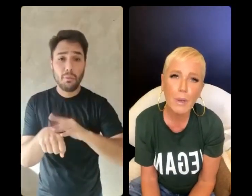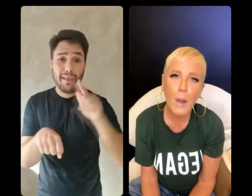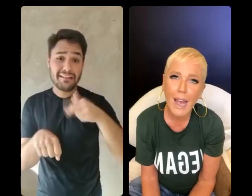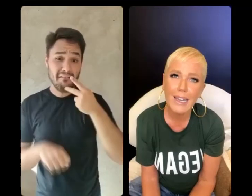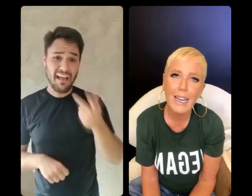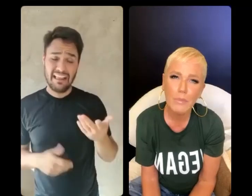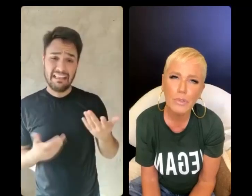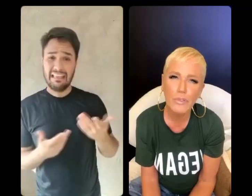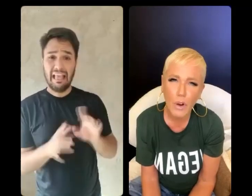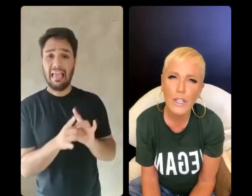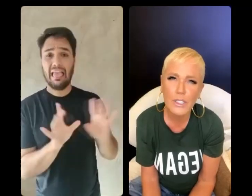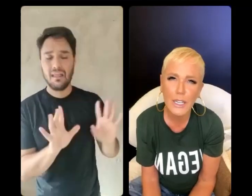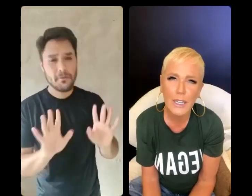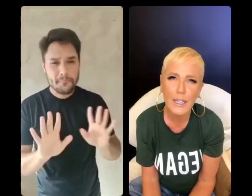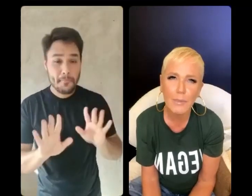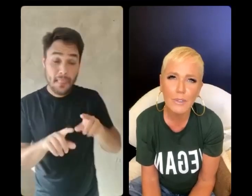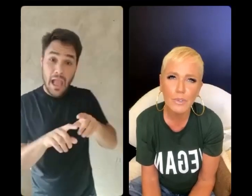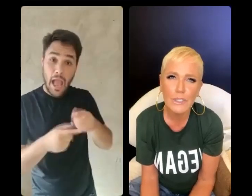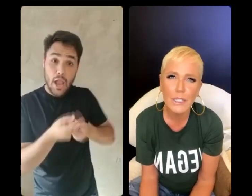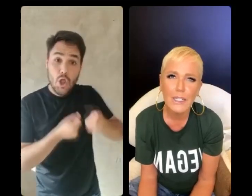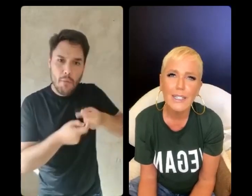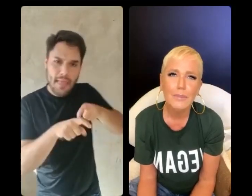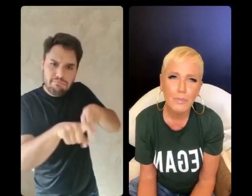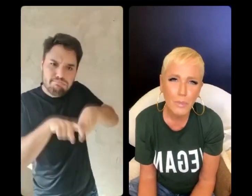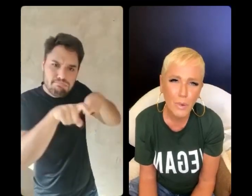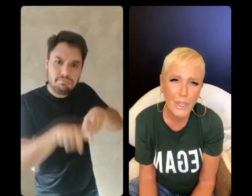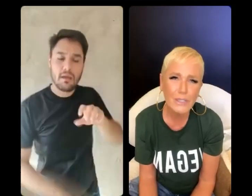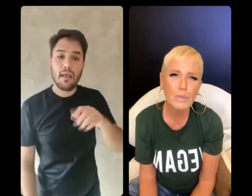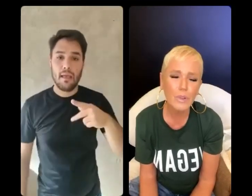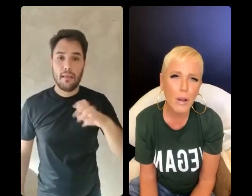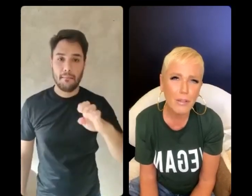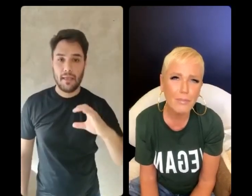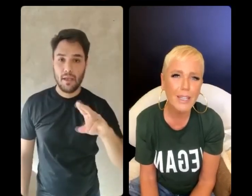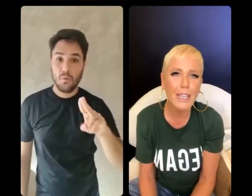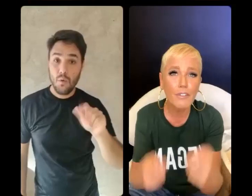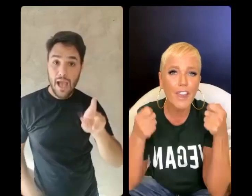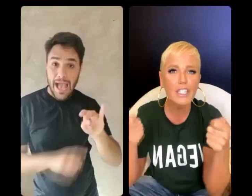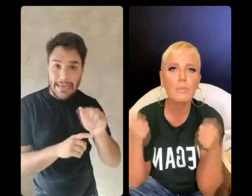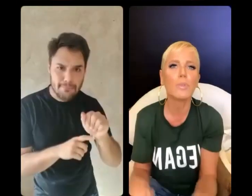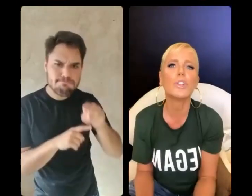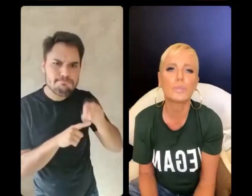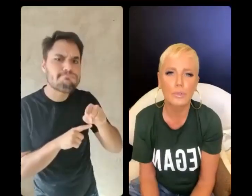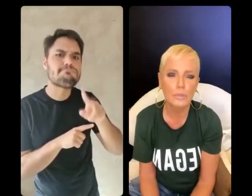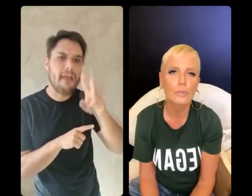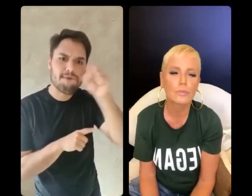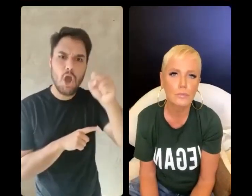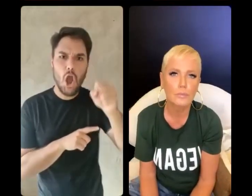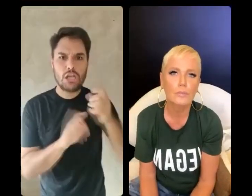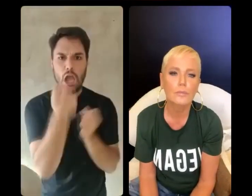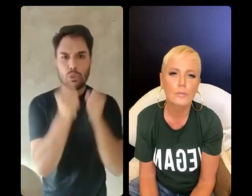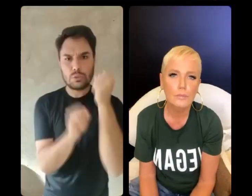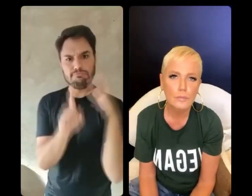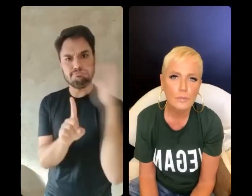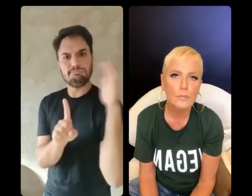É que a pecuária, ela é muito forte, né? É uma indústria muito... Você tem que ver como consegue moldar o